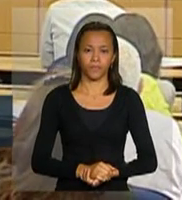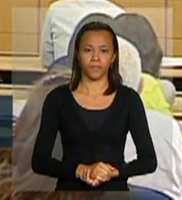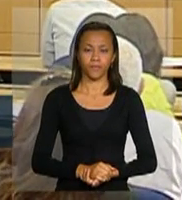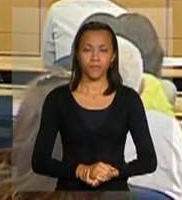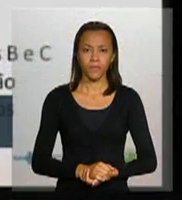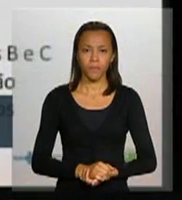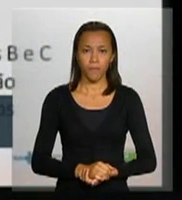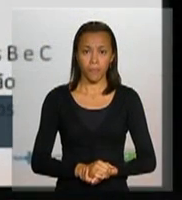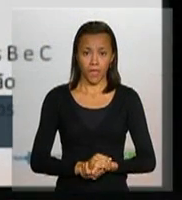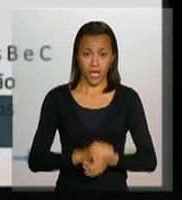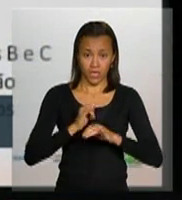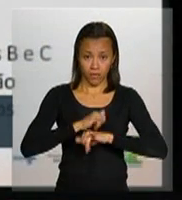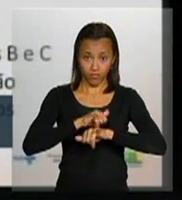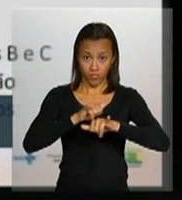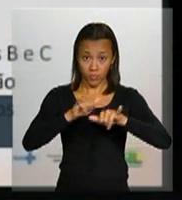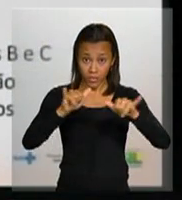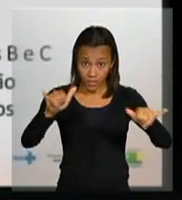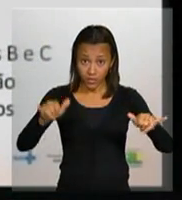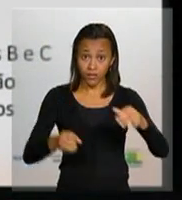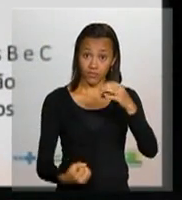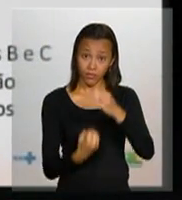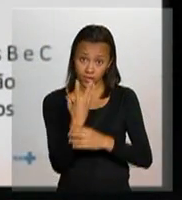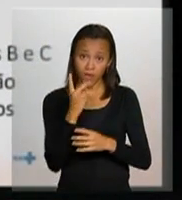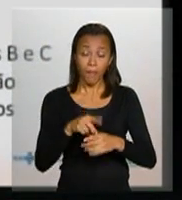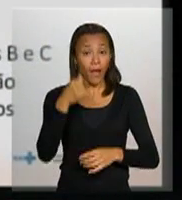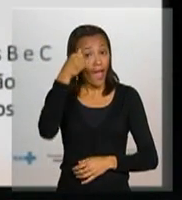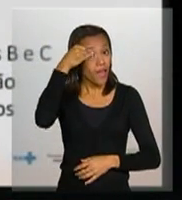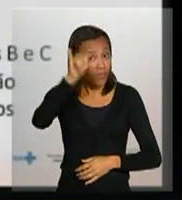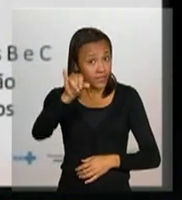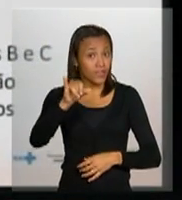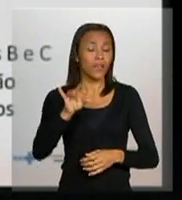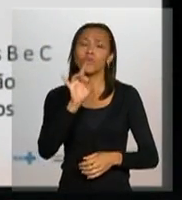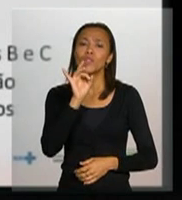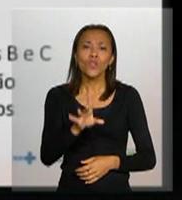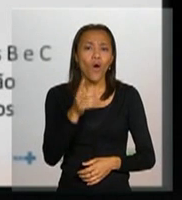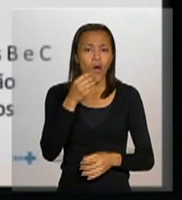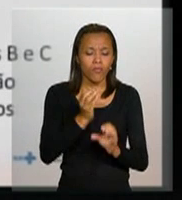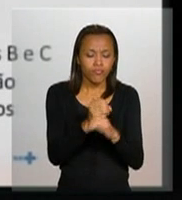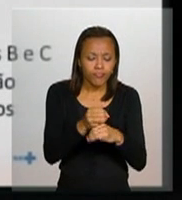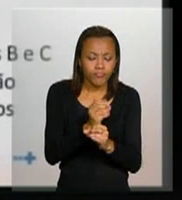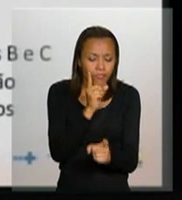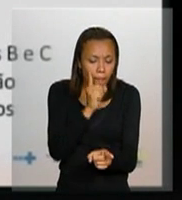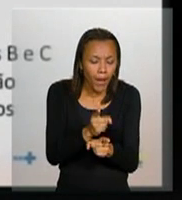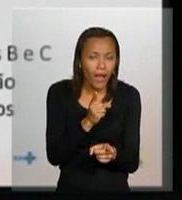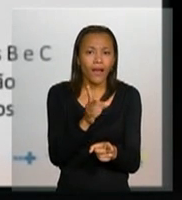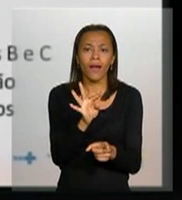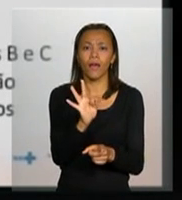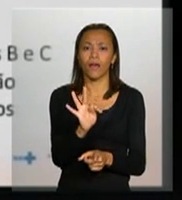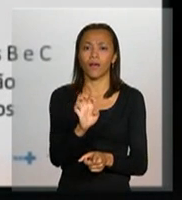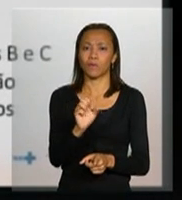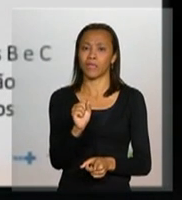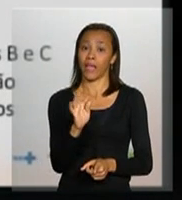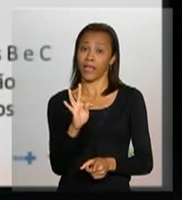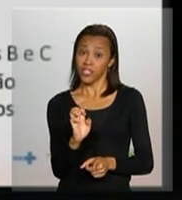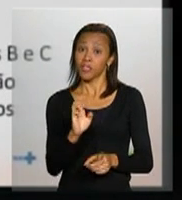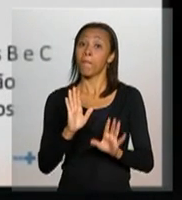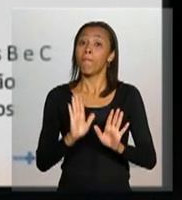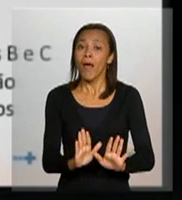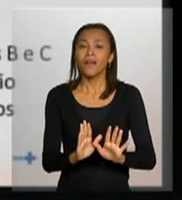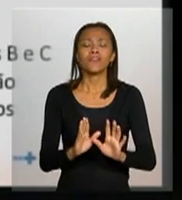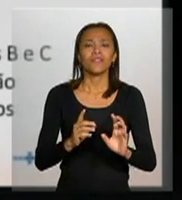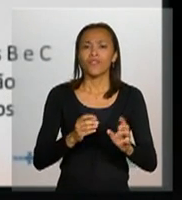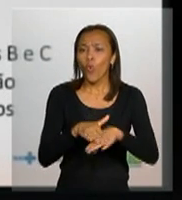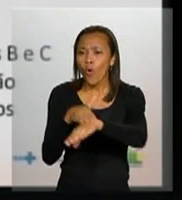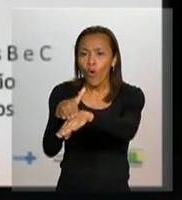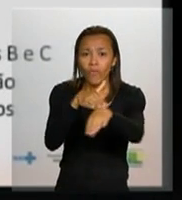A mobilização, então, ações de prevenção e promoção de diagnóstico, não é apenas fazer o teste, mas é discutir com a população o acesso, o